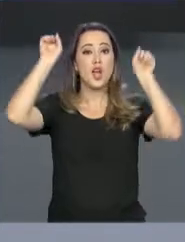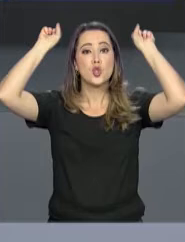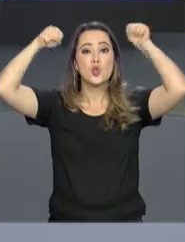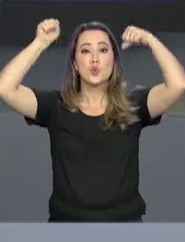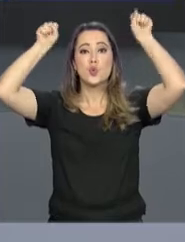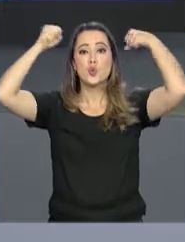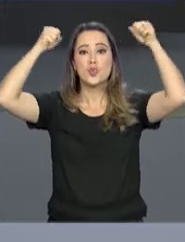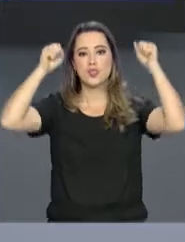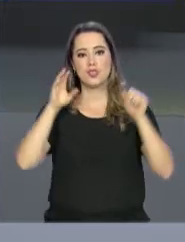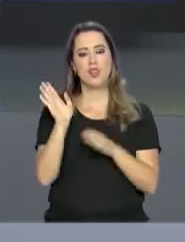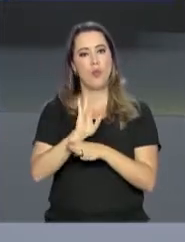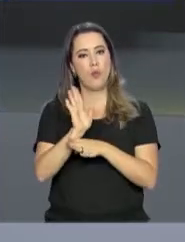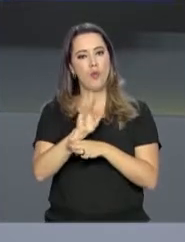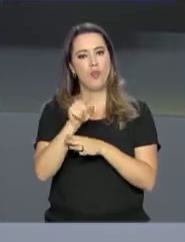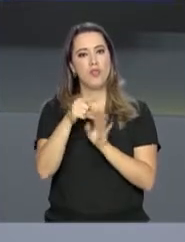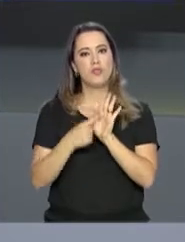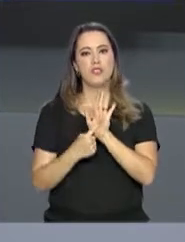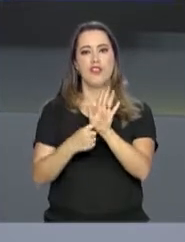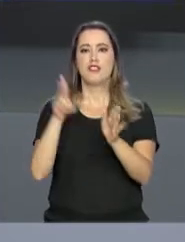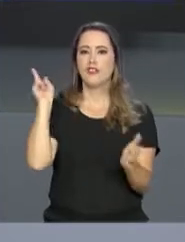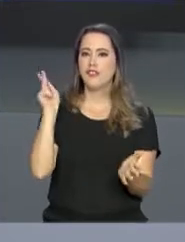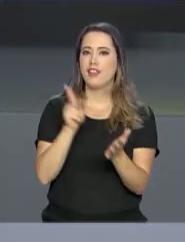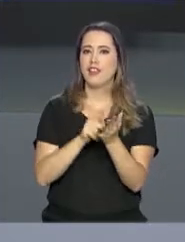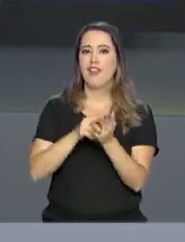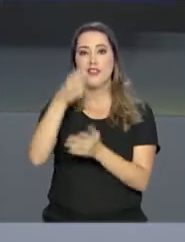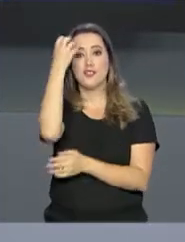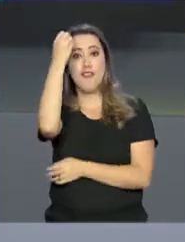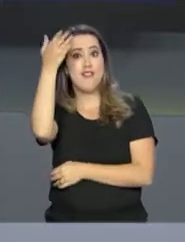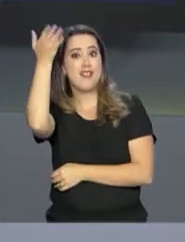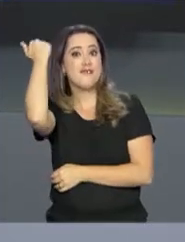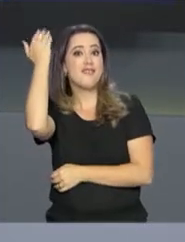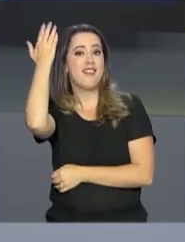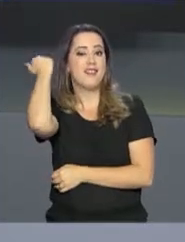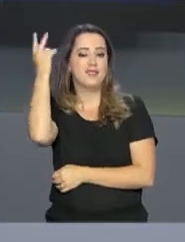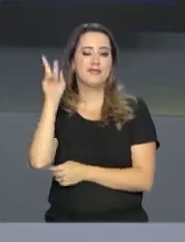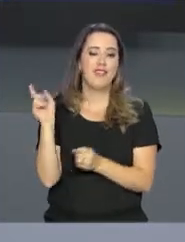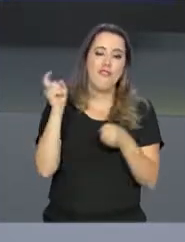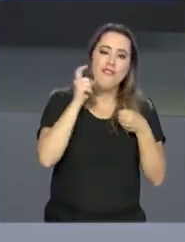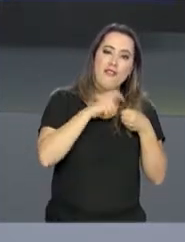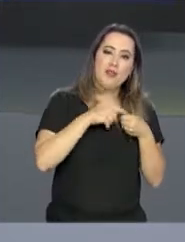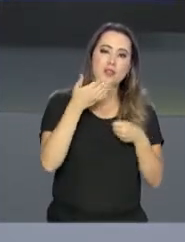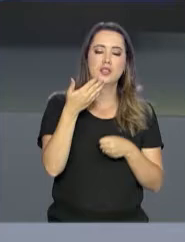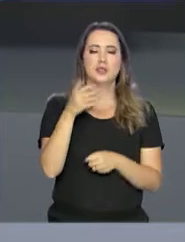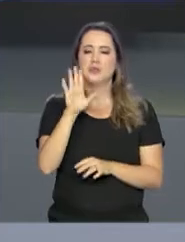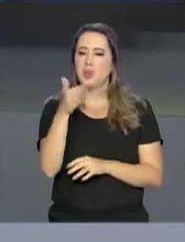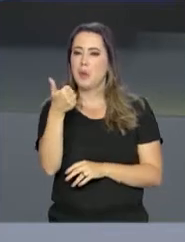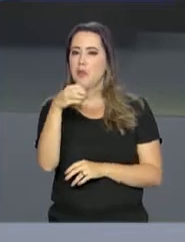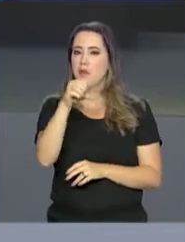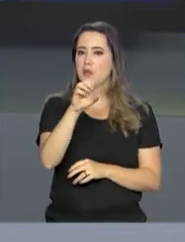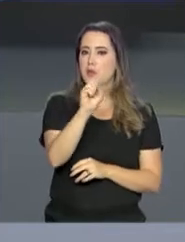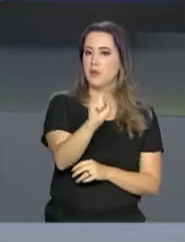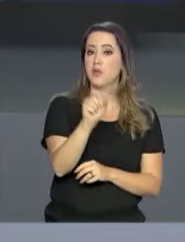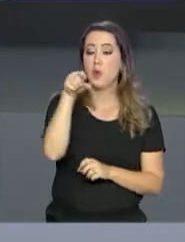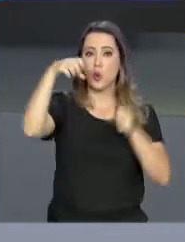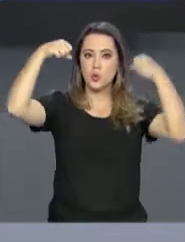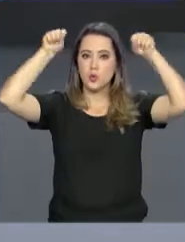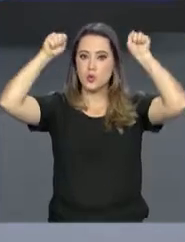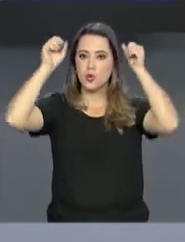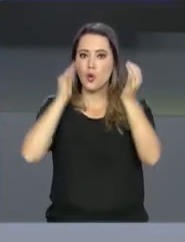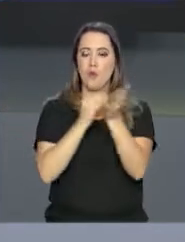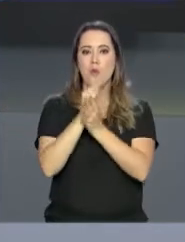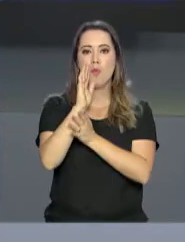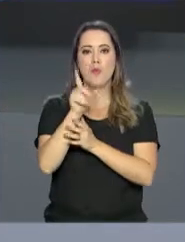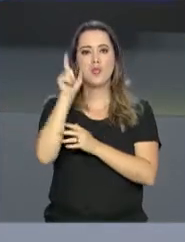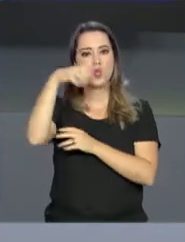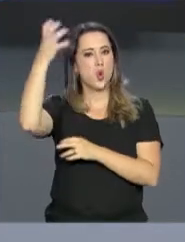O vídeo publicitário vai fazer uma verdadeira viagem no tempo, levando a gente de volta à década de 80, quando Xuxa despontou como